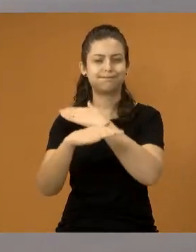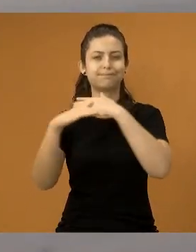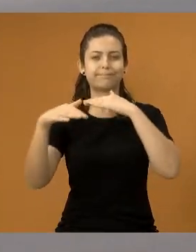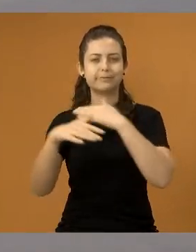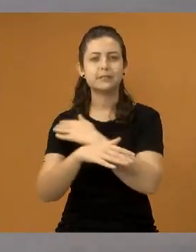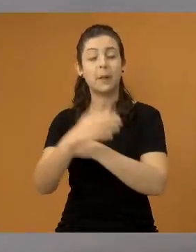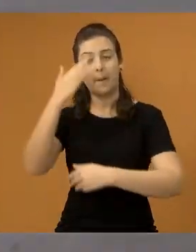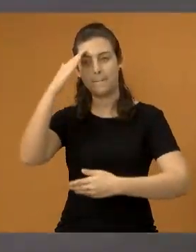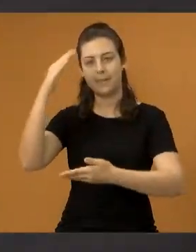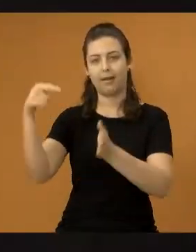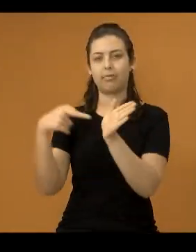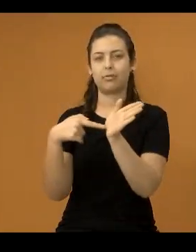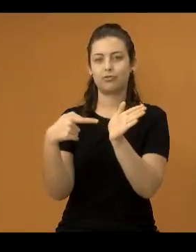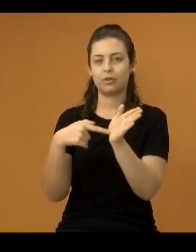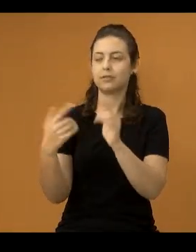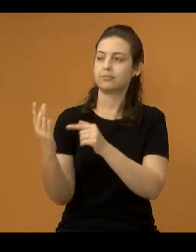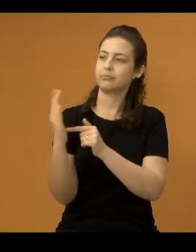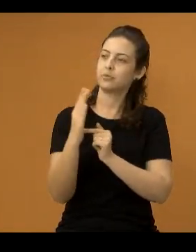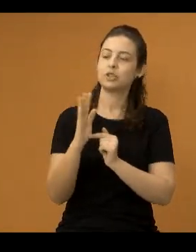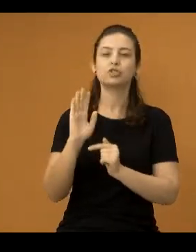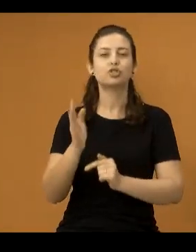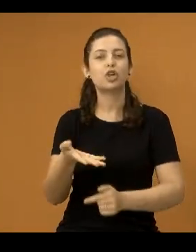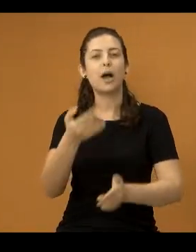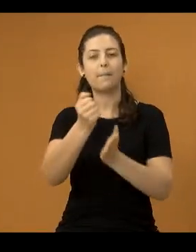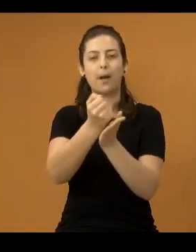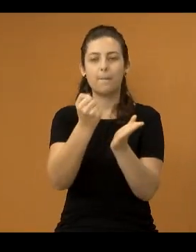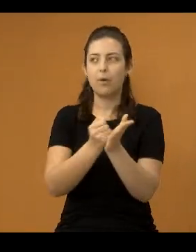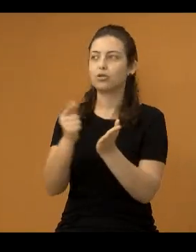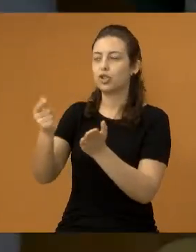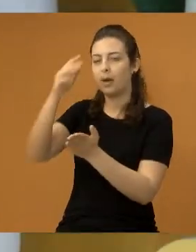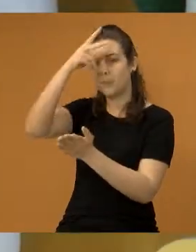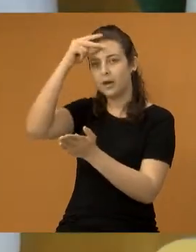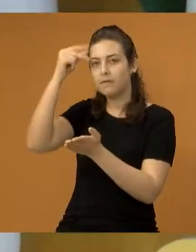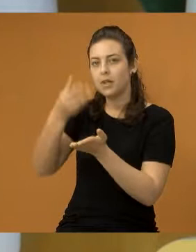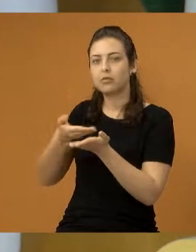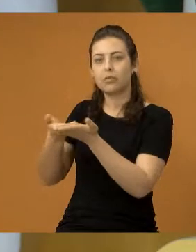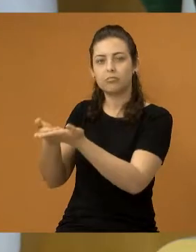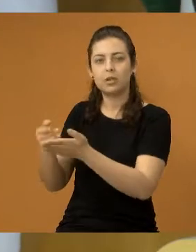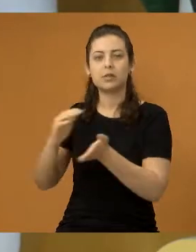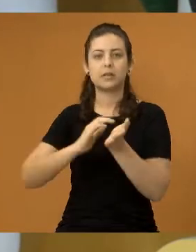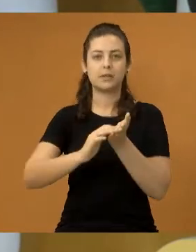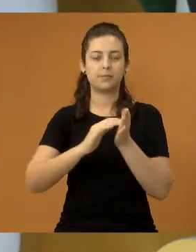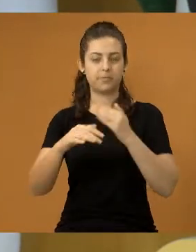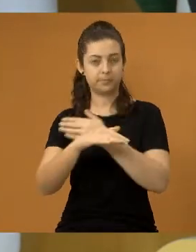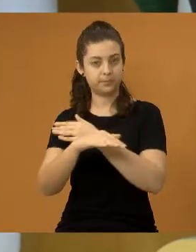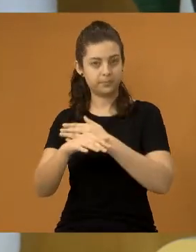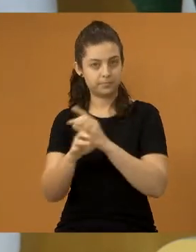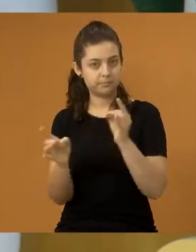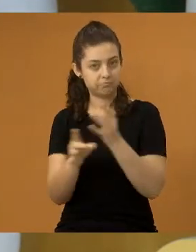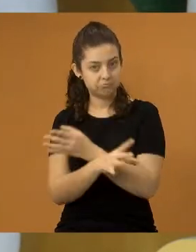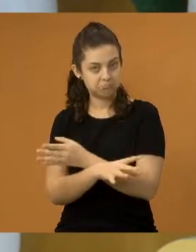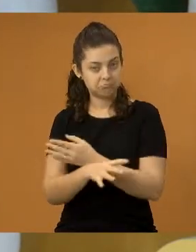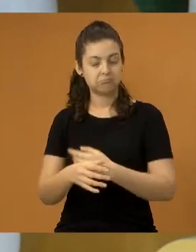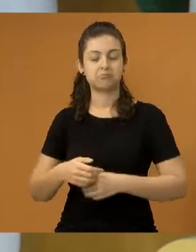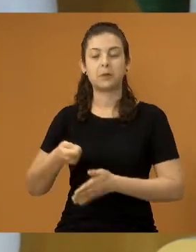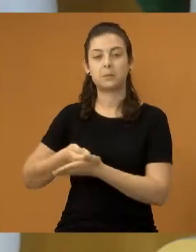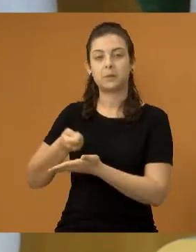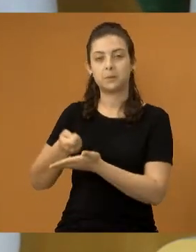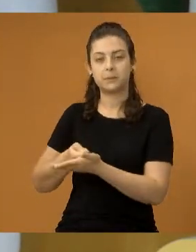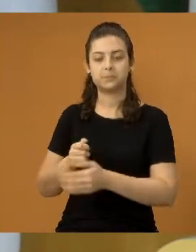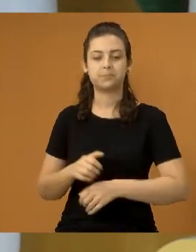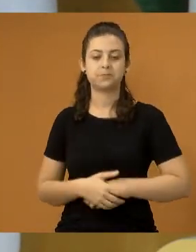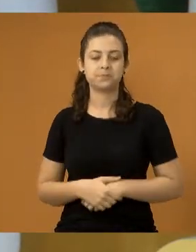Obrigado pela sua indicação, Henrique. Estaremos, já protocolamos o pedido para o prefeito e para a Secretaria de Mobilidade Urbana estaremos cobrando.